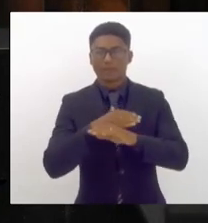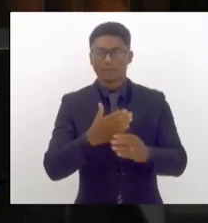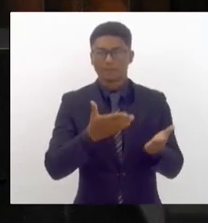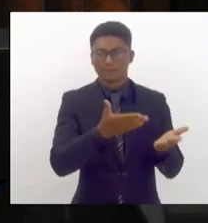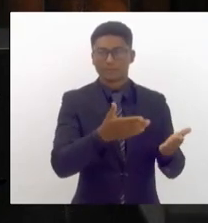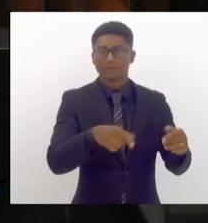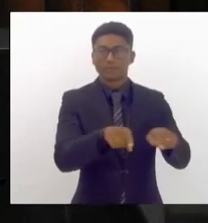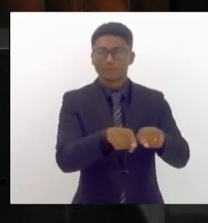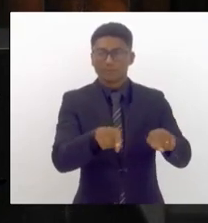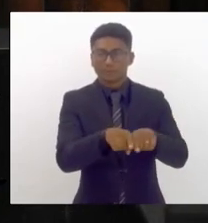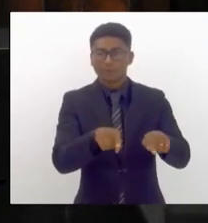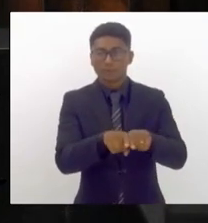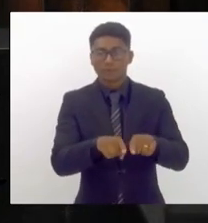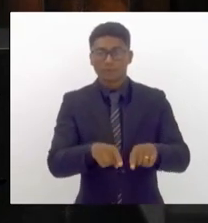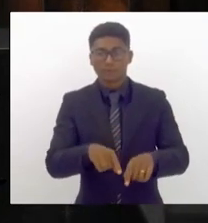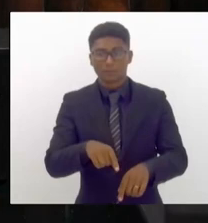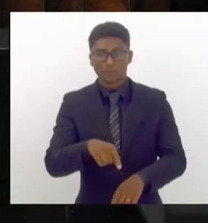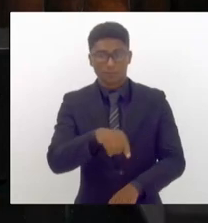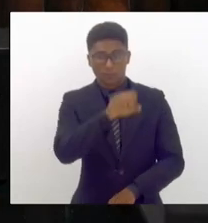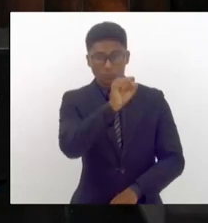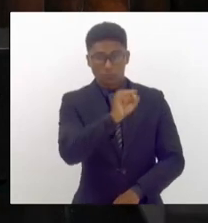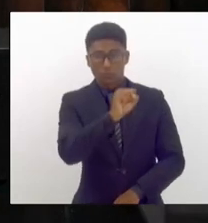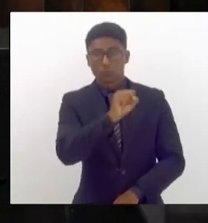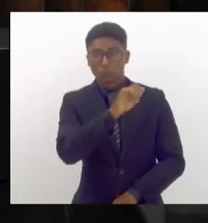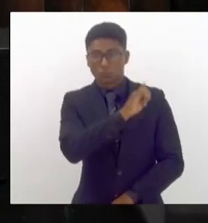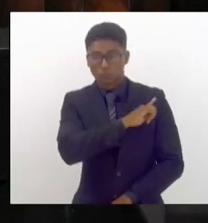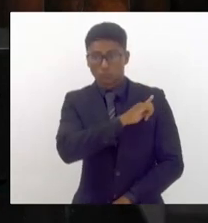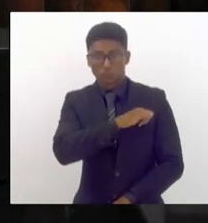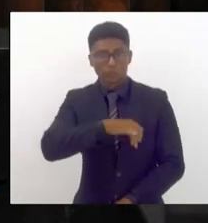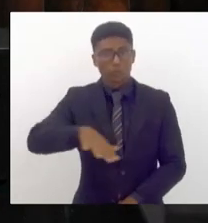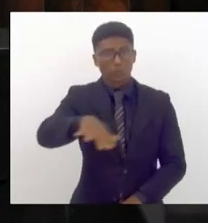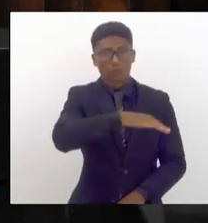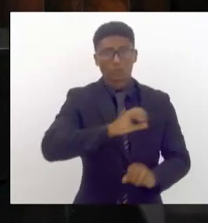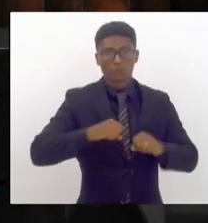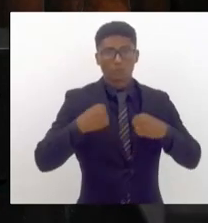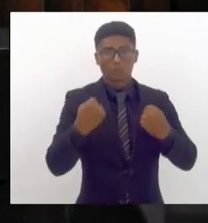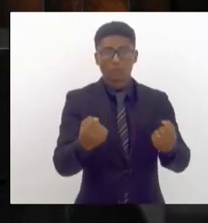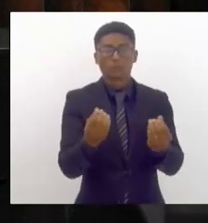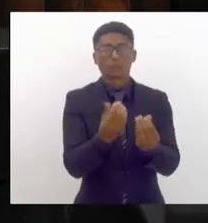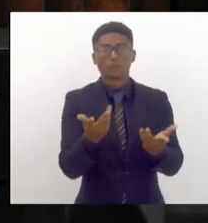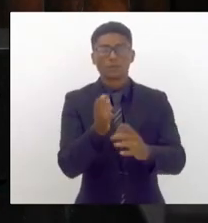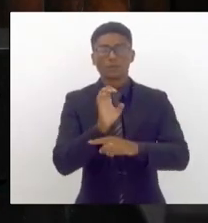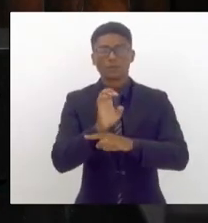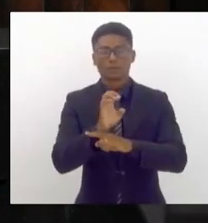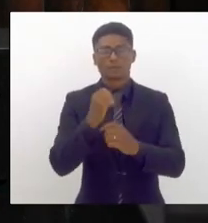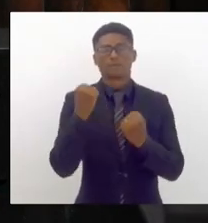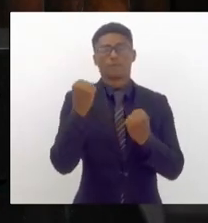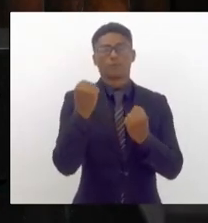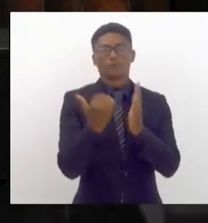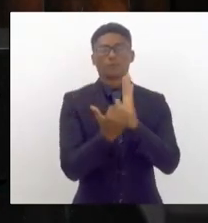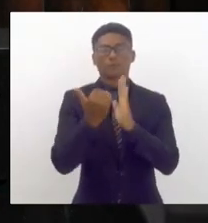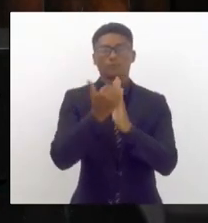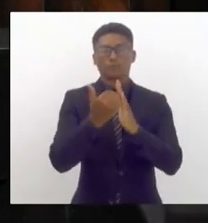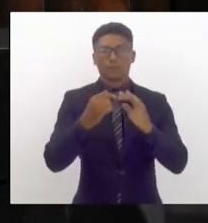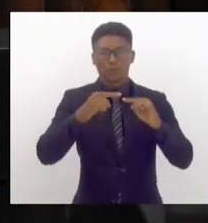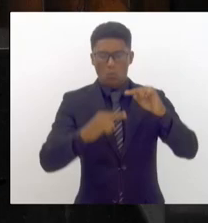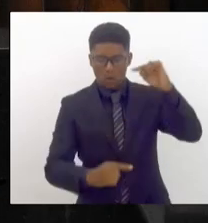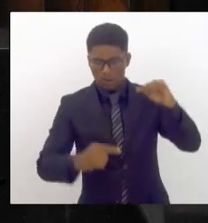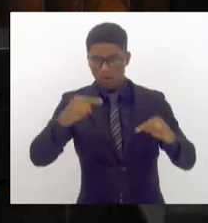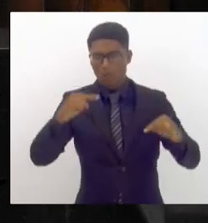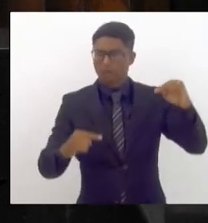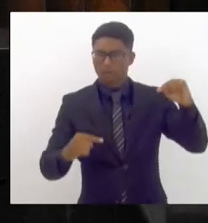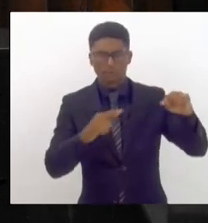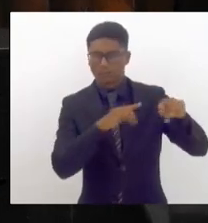de todos os fluminenses com muito empenho na luta por um Estado mais forte e menos desigual. O Rio de Janeiro